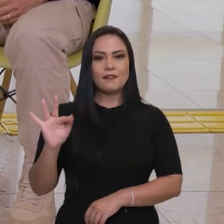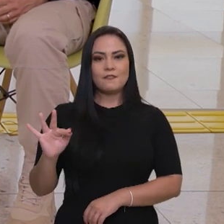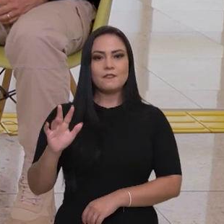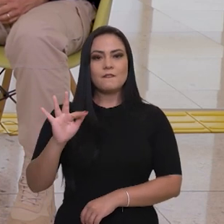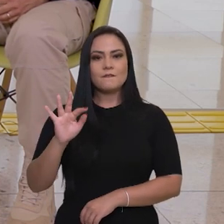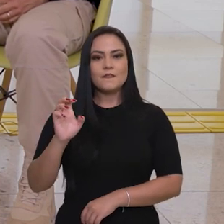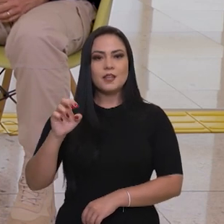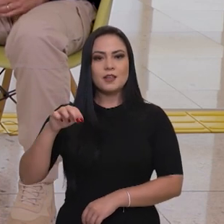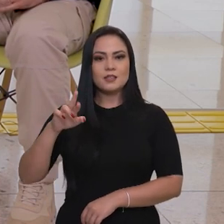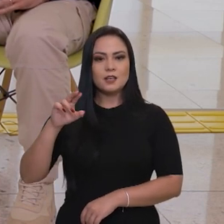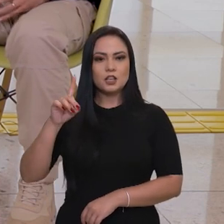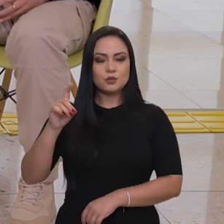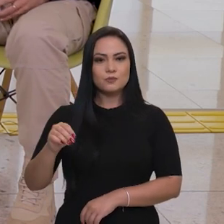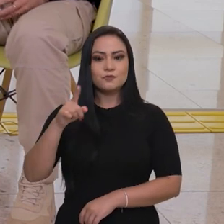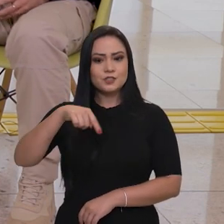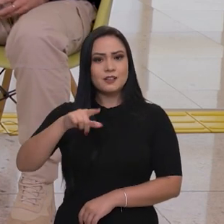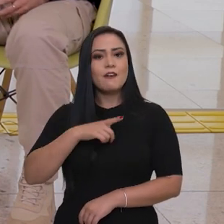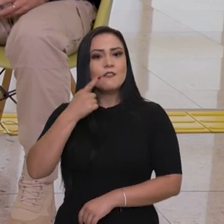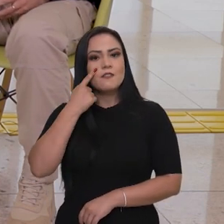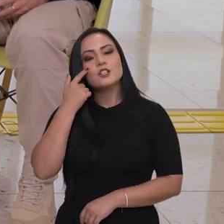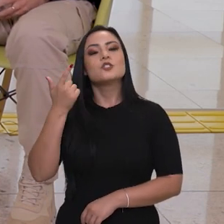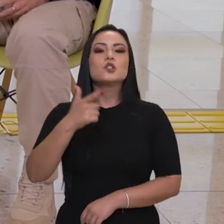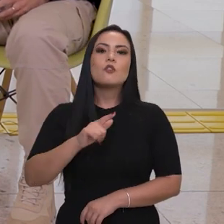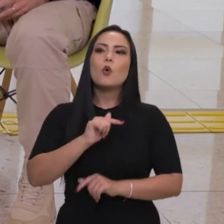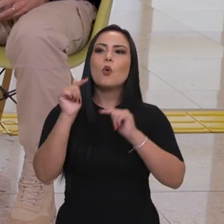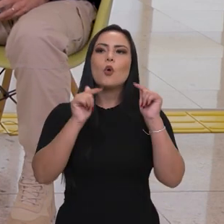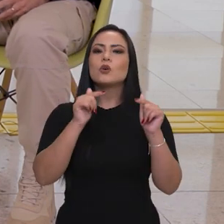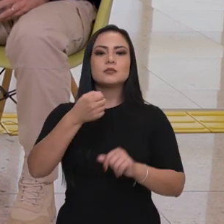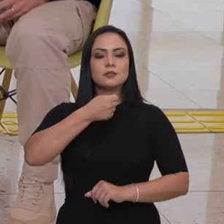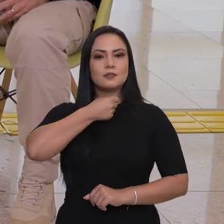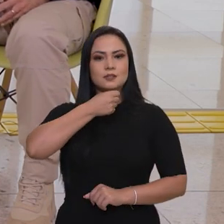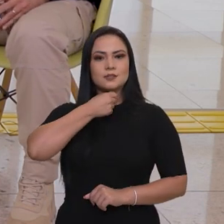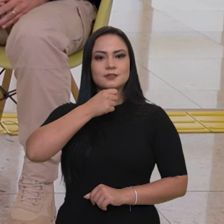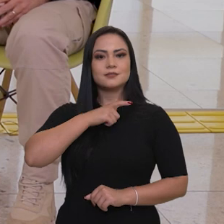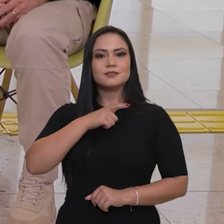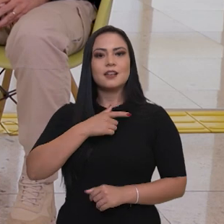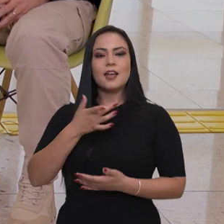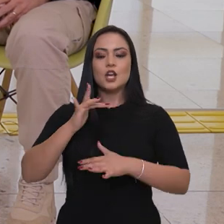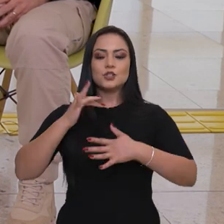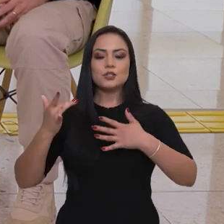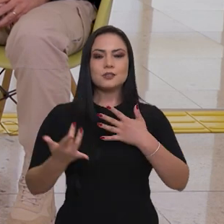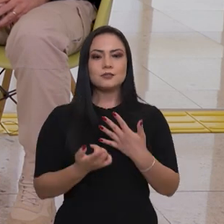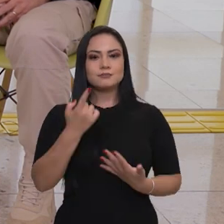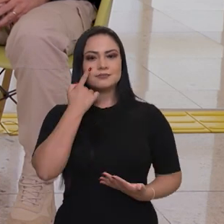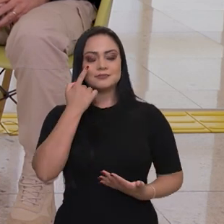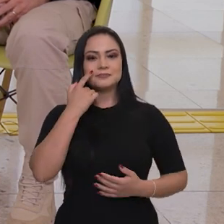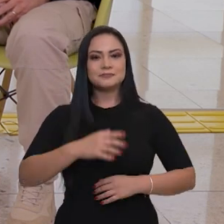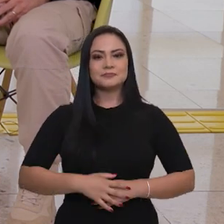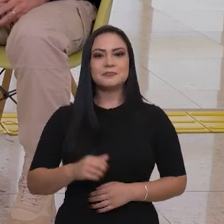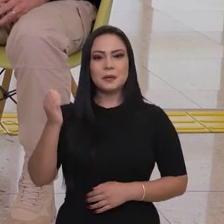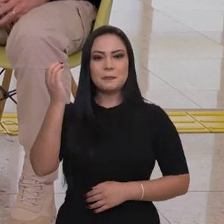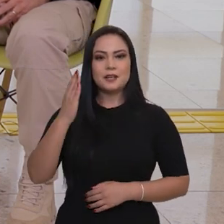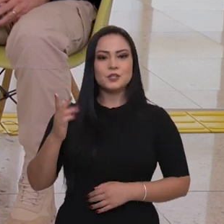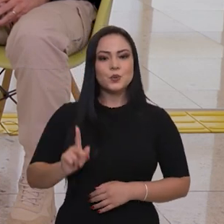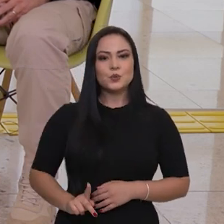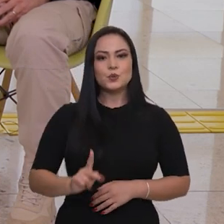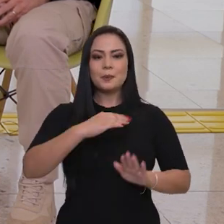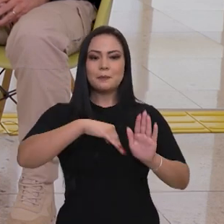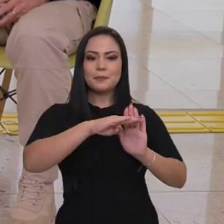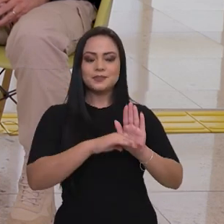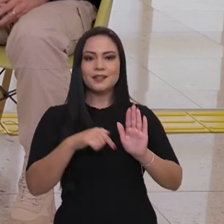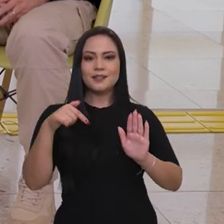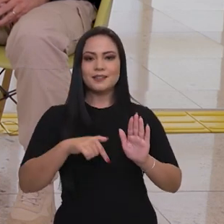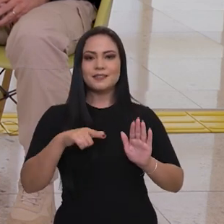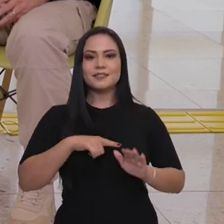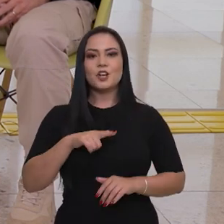Rodoviária Federal, Fernando Oliveira. Se você quiser rever esta ou outras entrevistas, siga as nossas redes sociais. E o